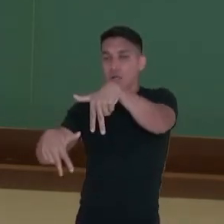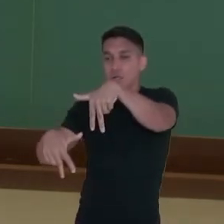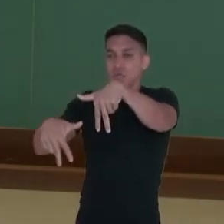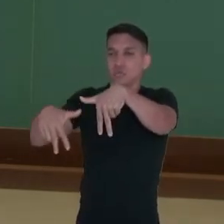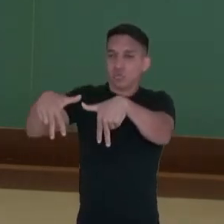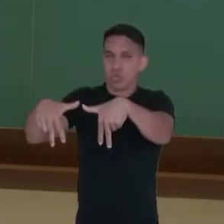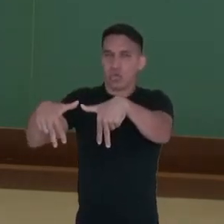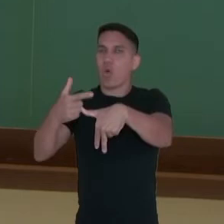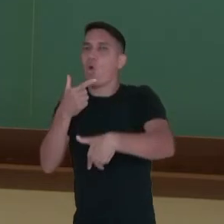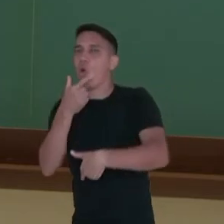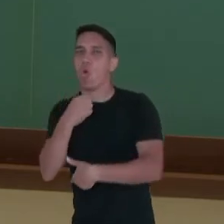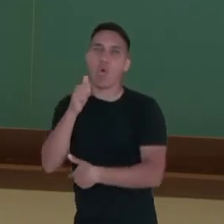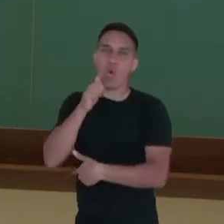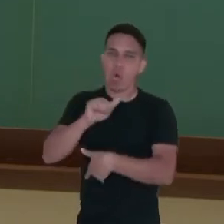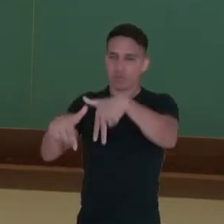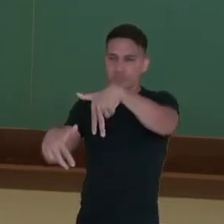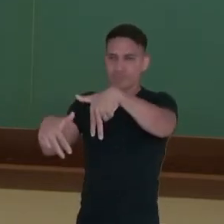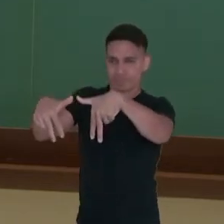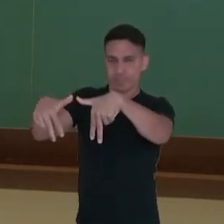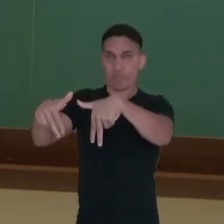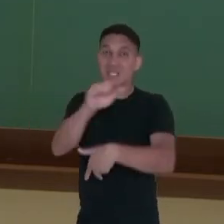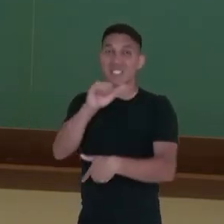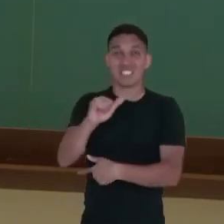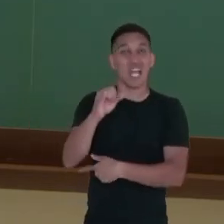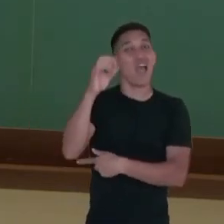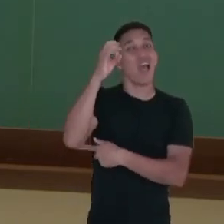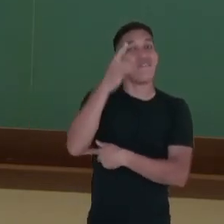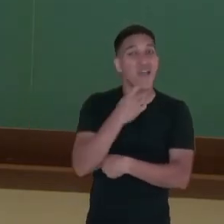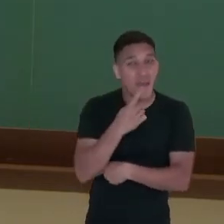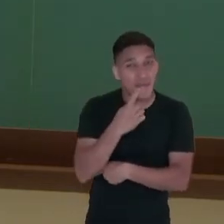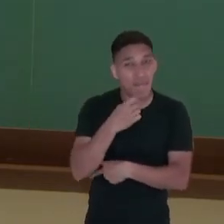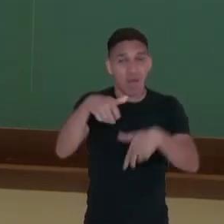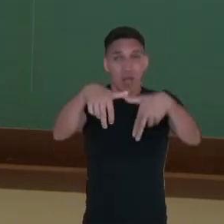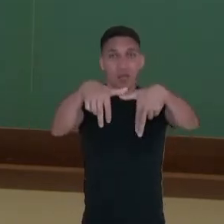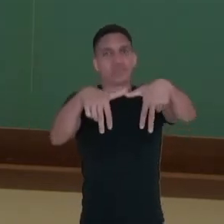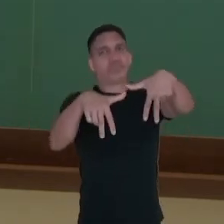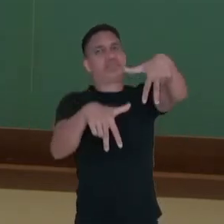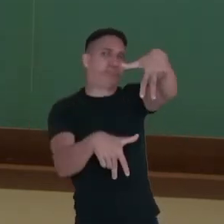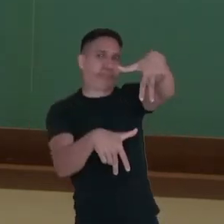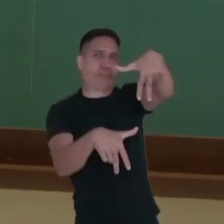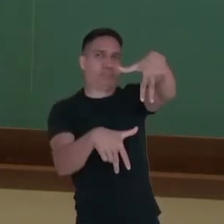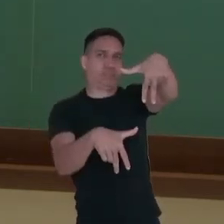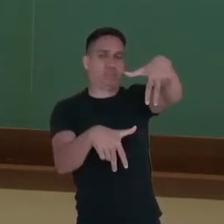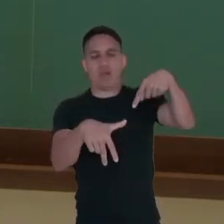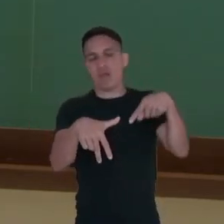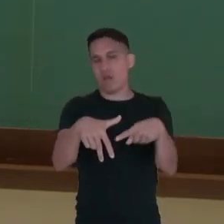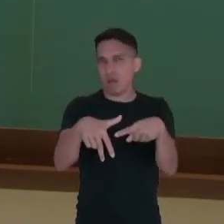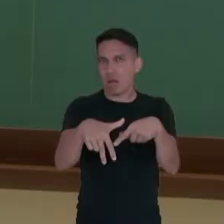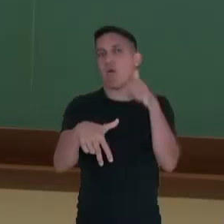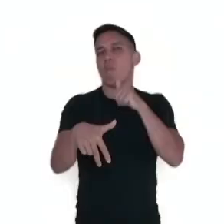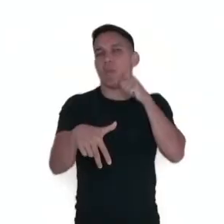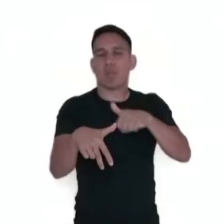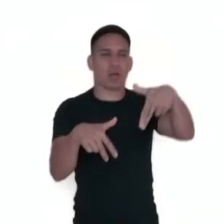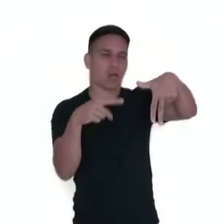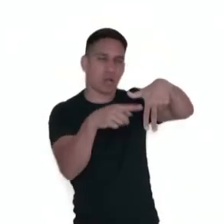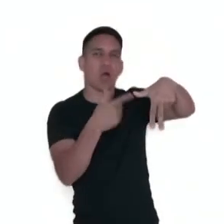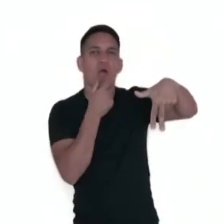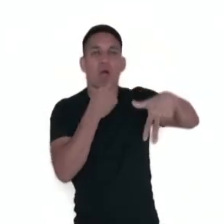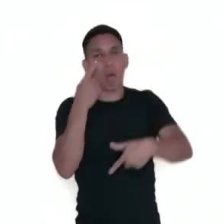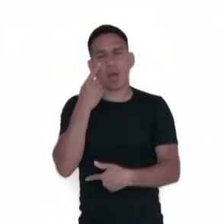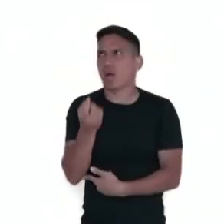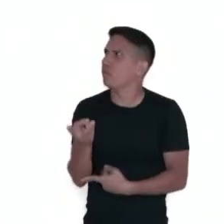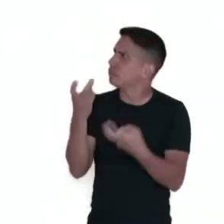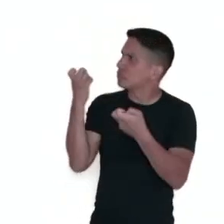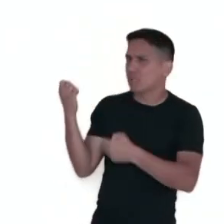homens e mulheres. Quanto mais para o vermelho, maior a desigualdade entre homens e mulheres. E você percebe em países como